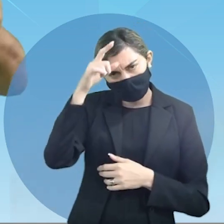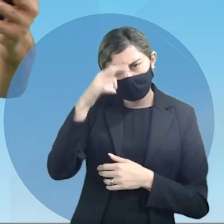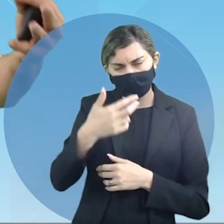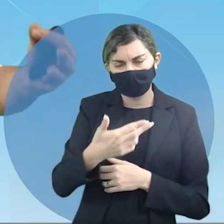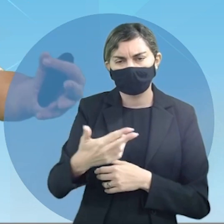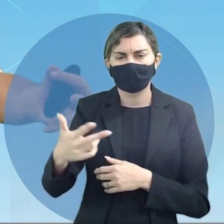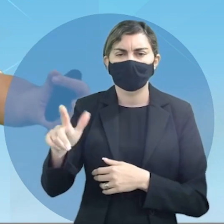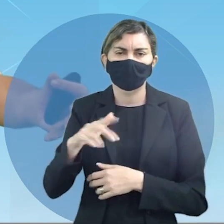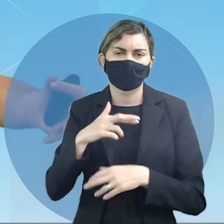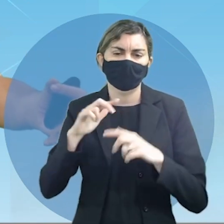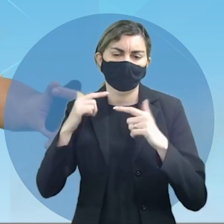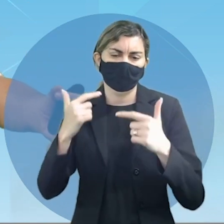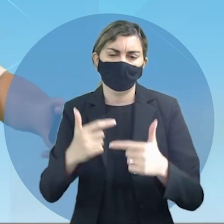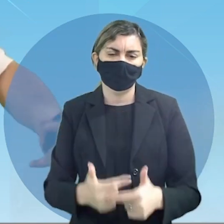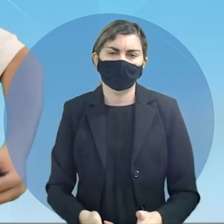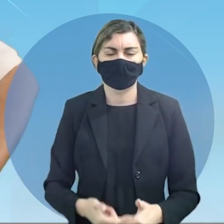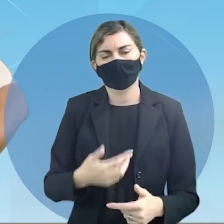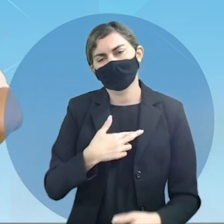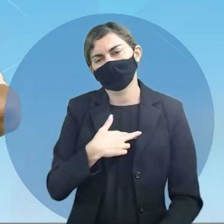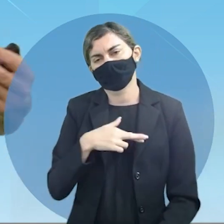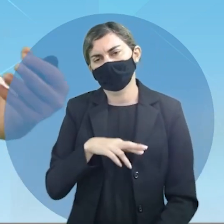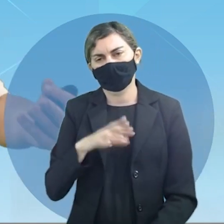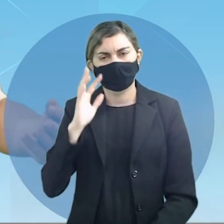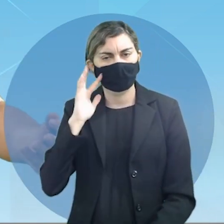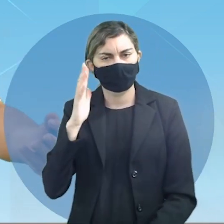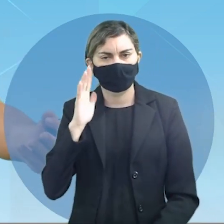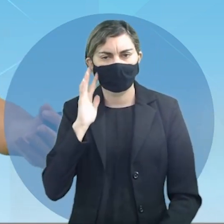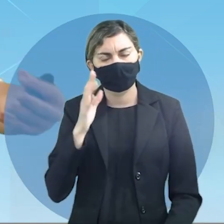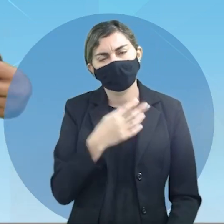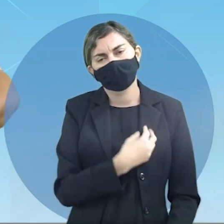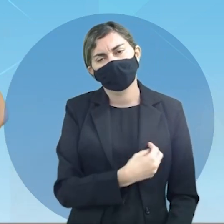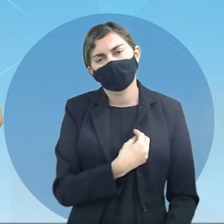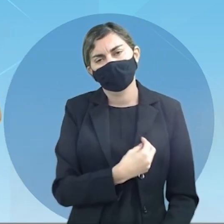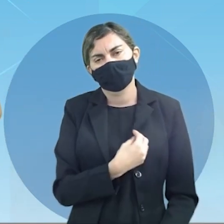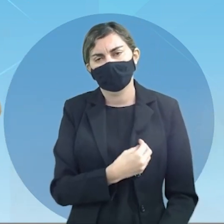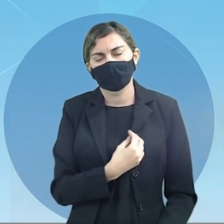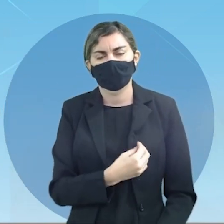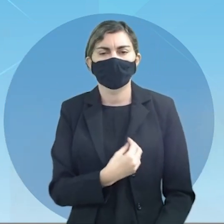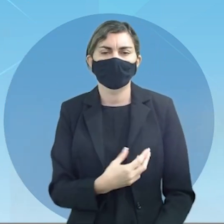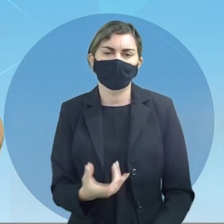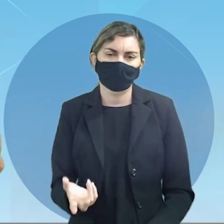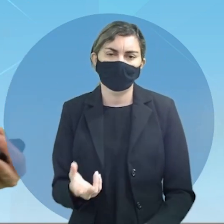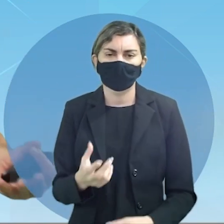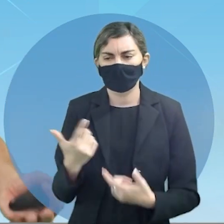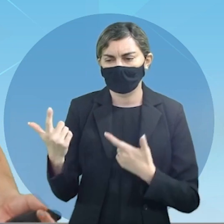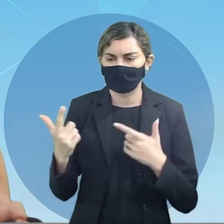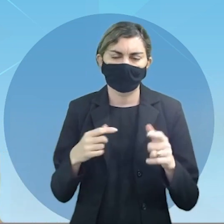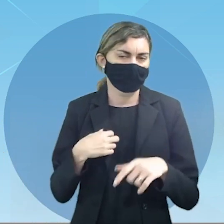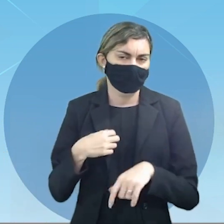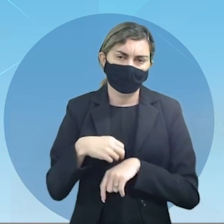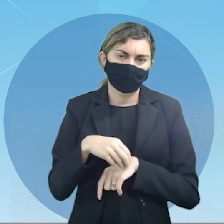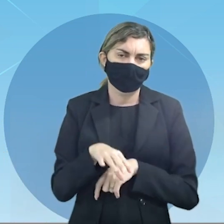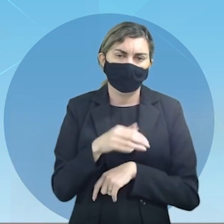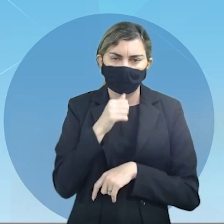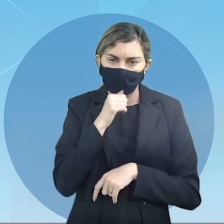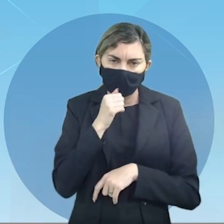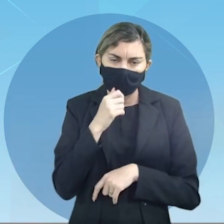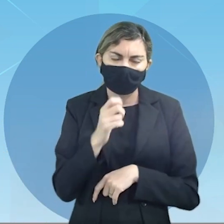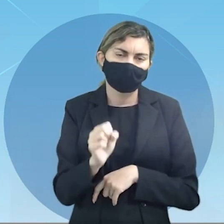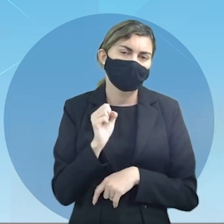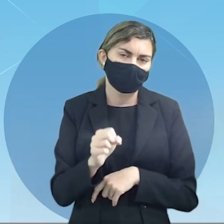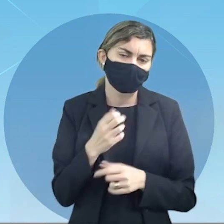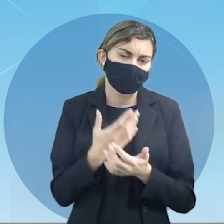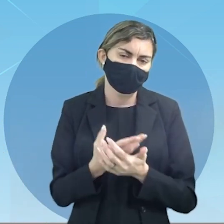de outras tradições religiosas e filosofias de vida que por uma questão ou outra não foram citados mas que vocês